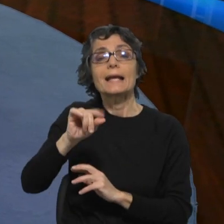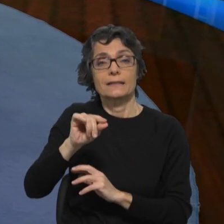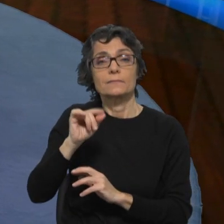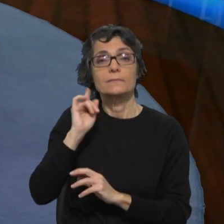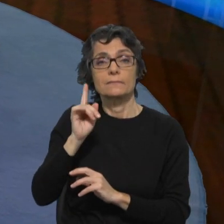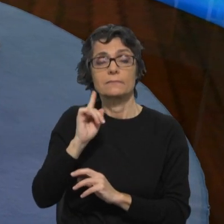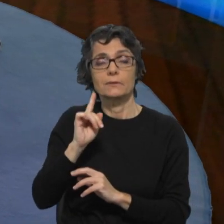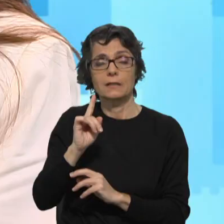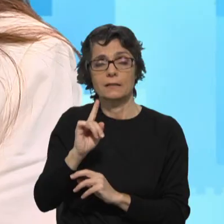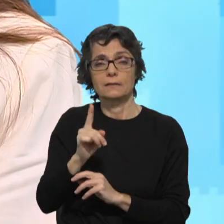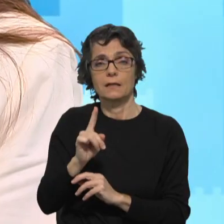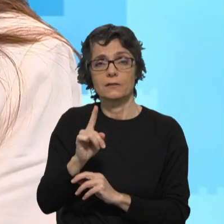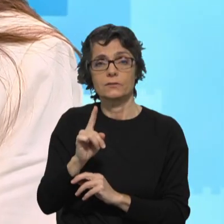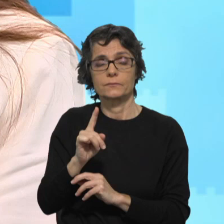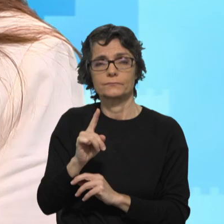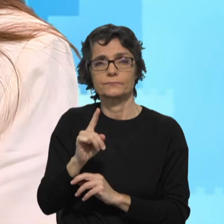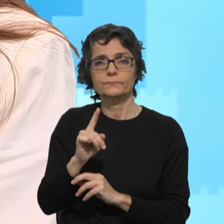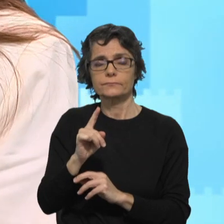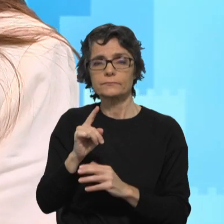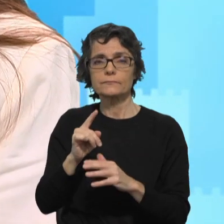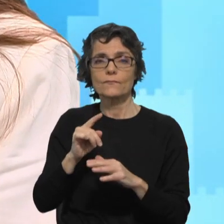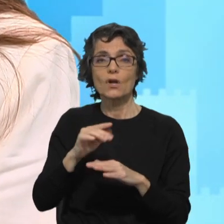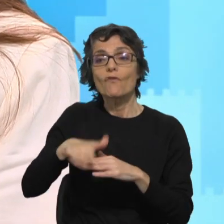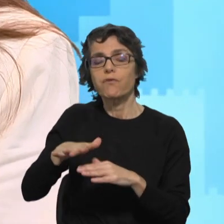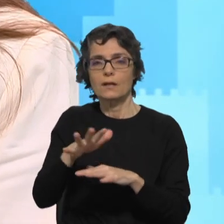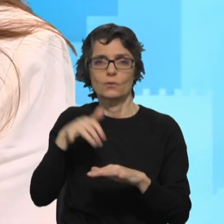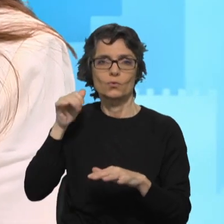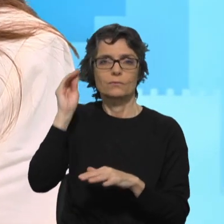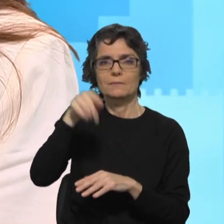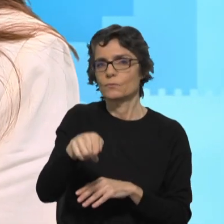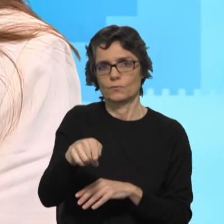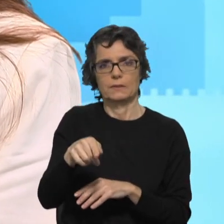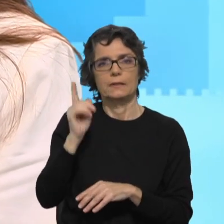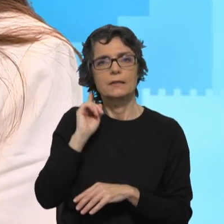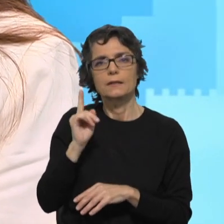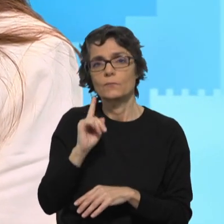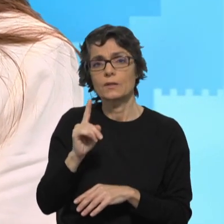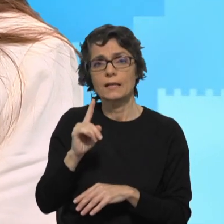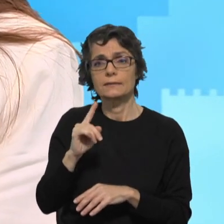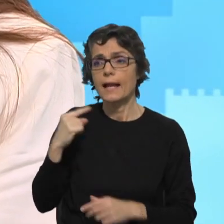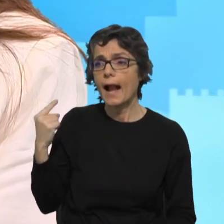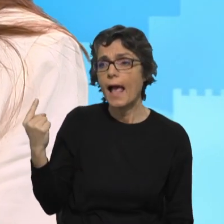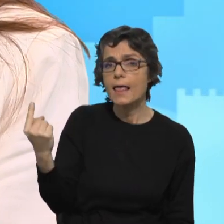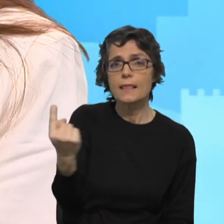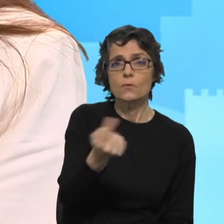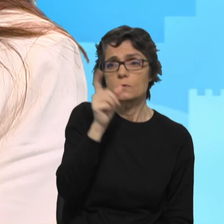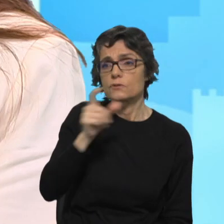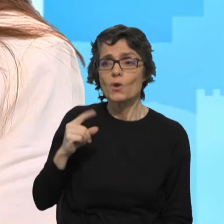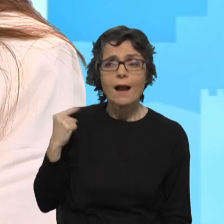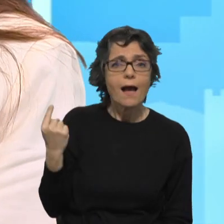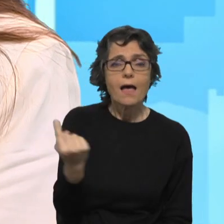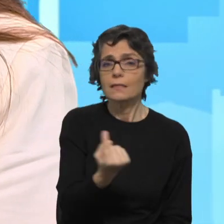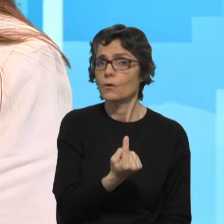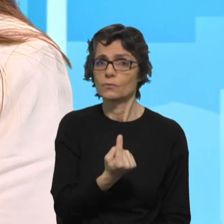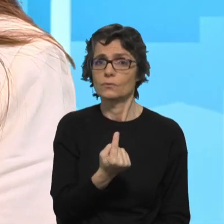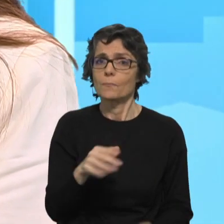para lá das portas do Parlamento, como dizia a Inês, nós todos participamos no exercício do poder. Hoje em dia dá-me a